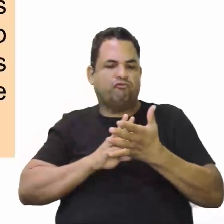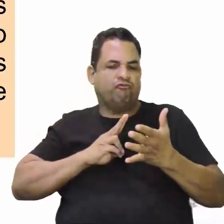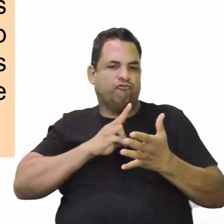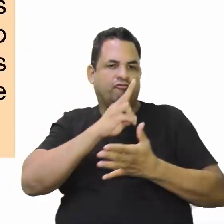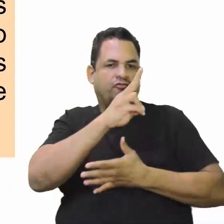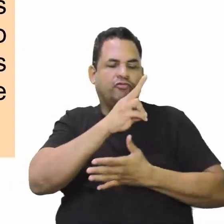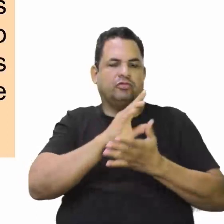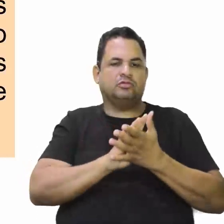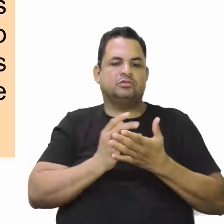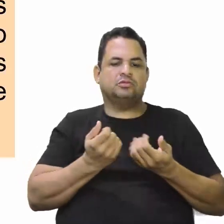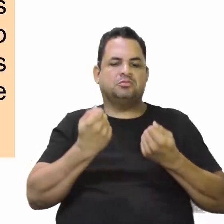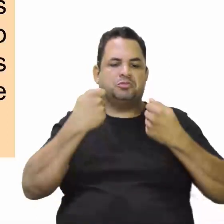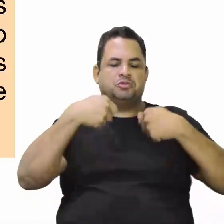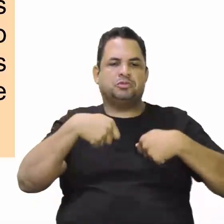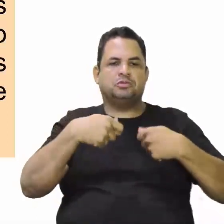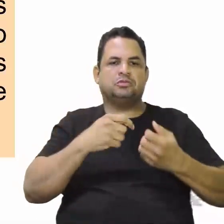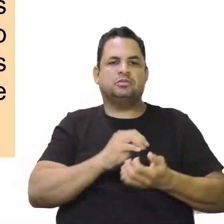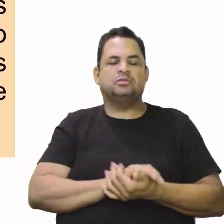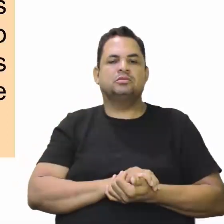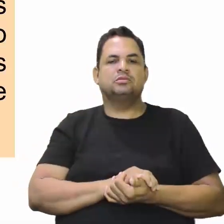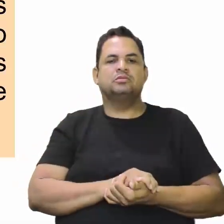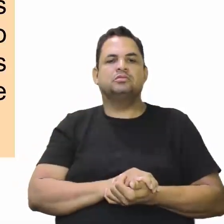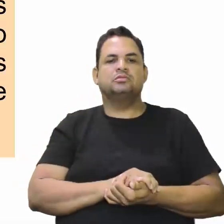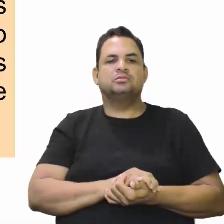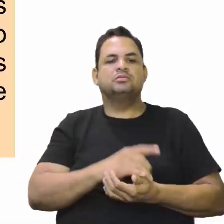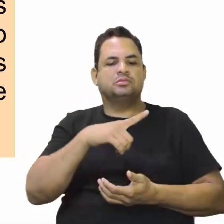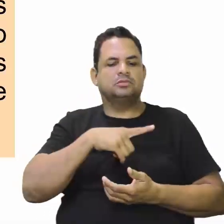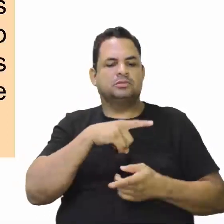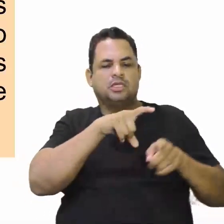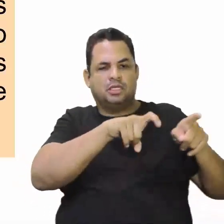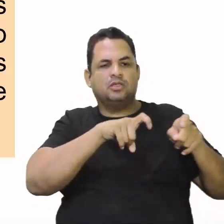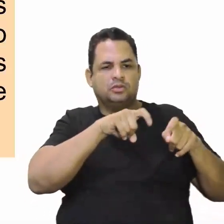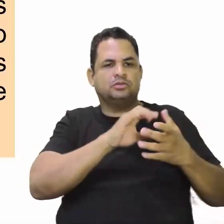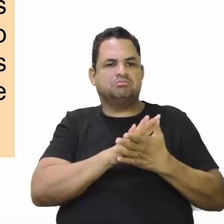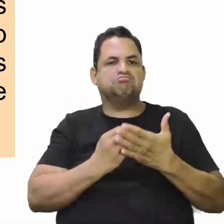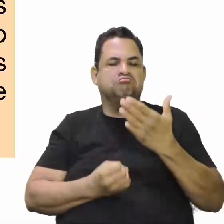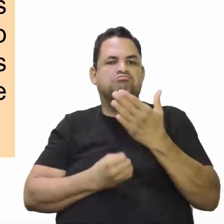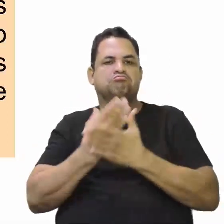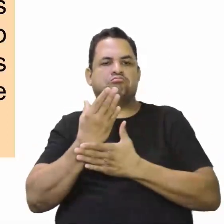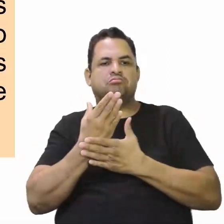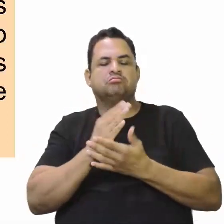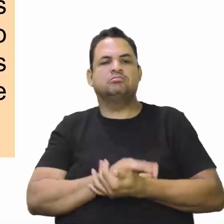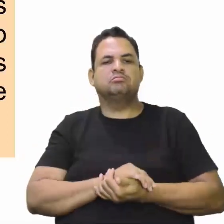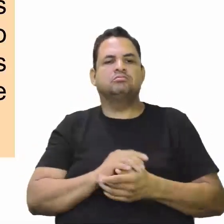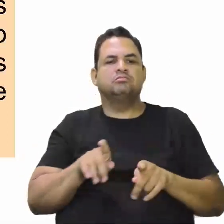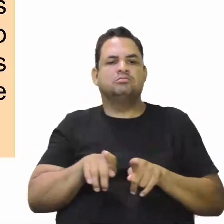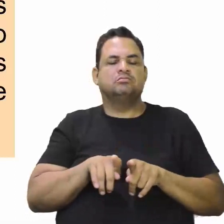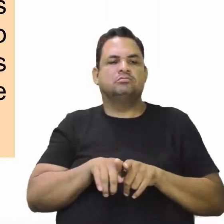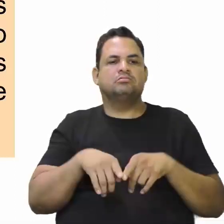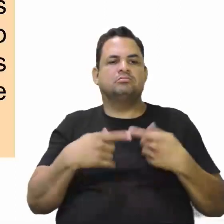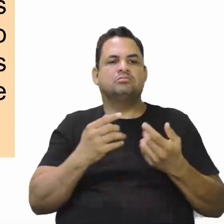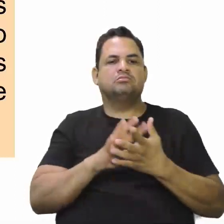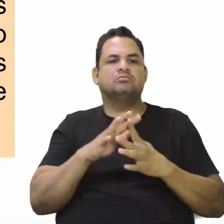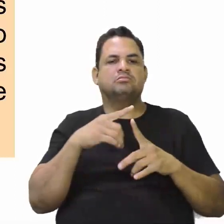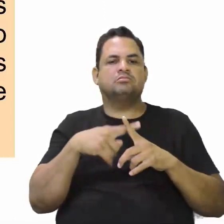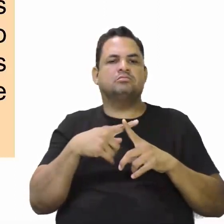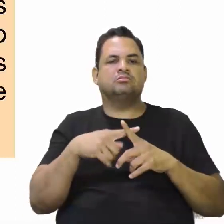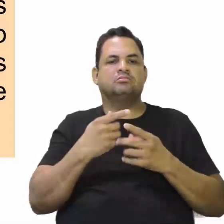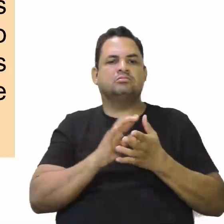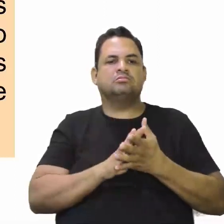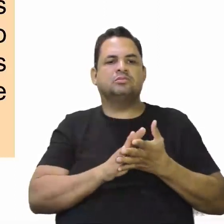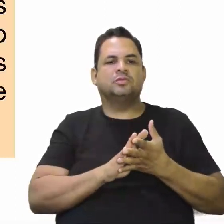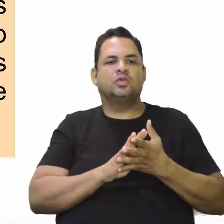domínio. Professor, tem agricultura? Aparece a agricultura, Elen. Porque, com a